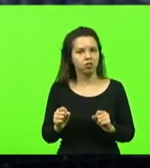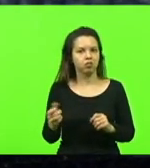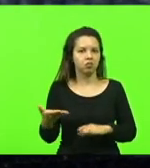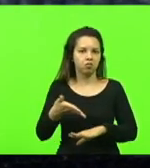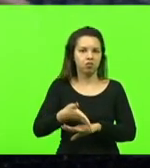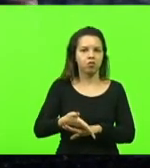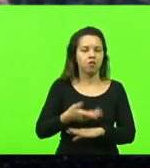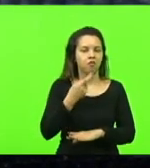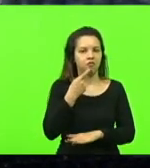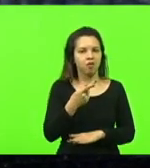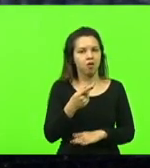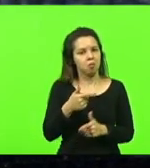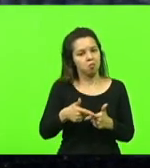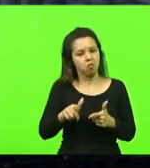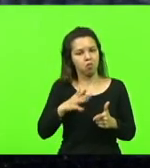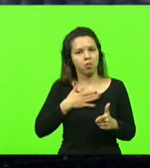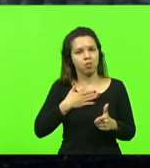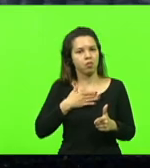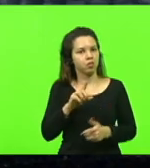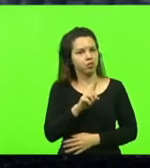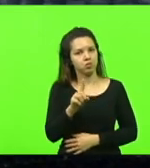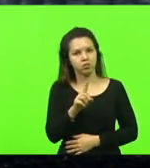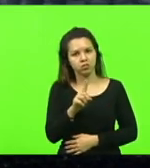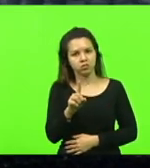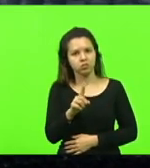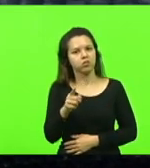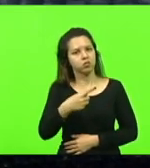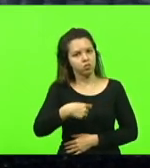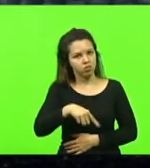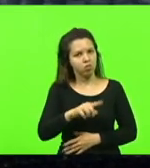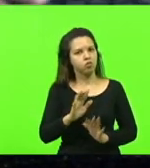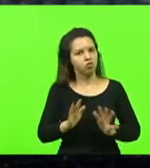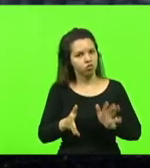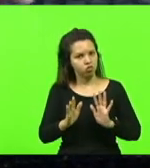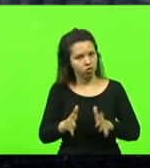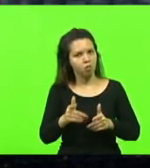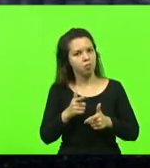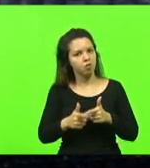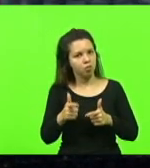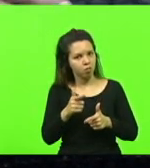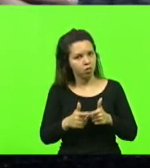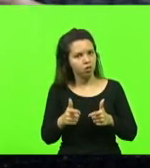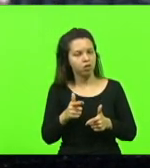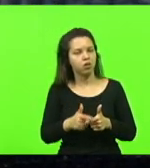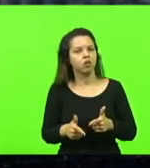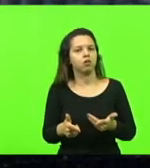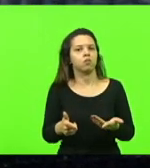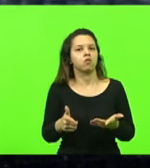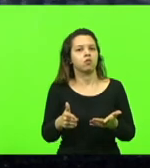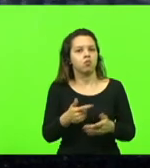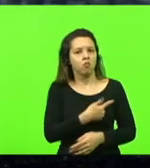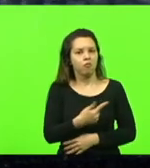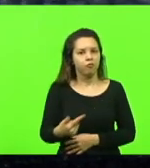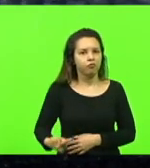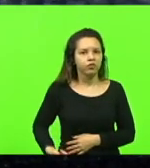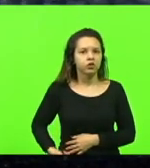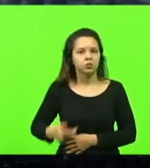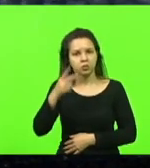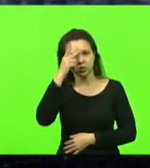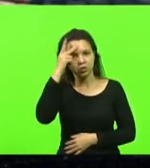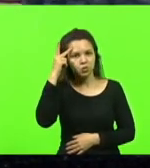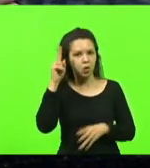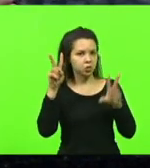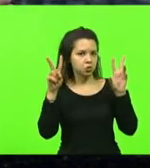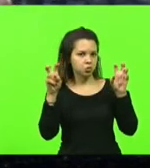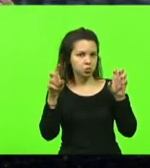assim, olha, isso não é problema meu. Nós já tivemos problemas aqui envolvendo o governo, que as pessoas falavam, isso é assunto que a gente